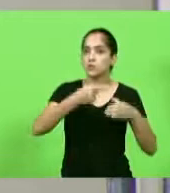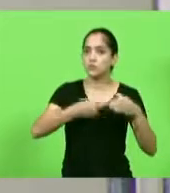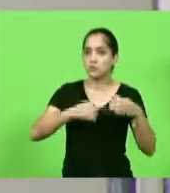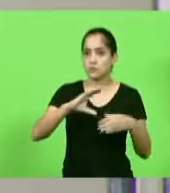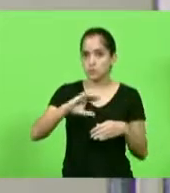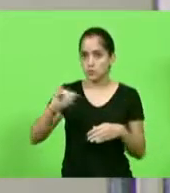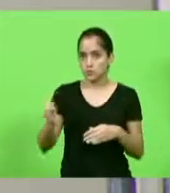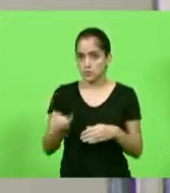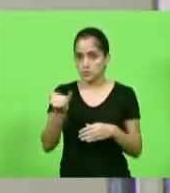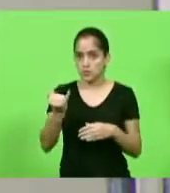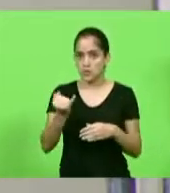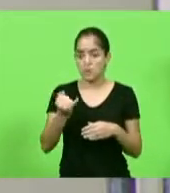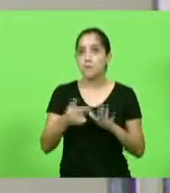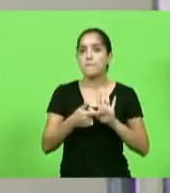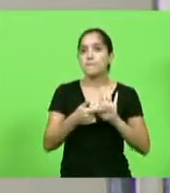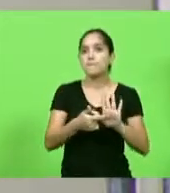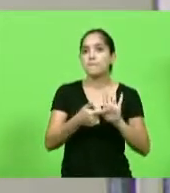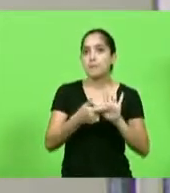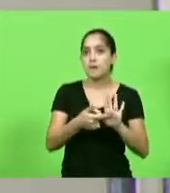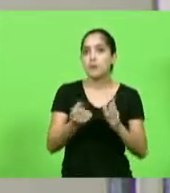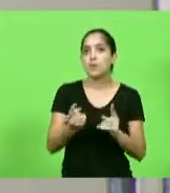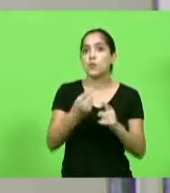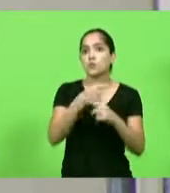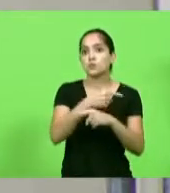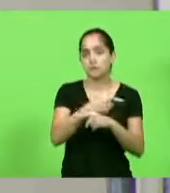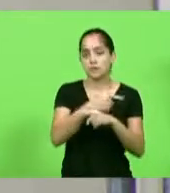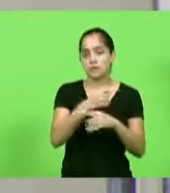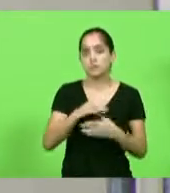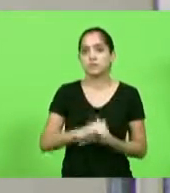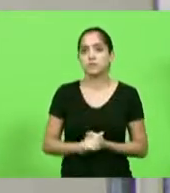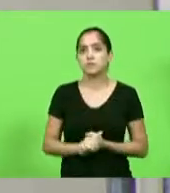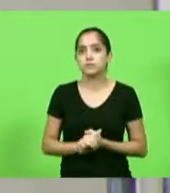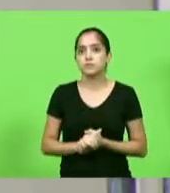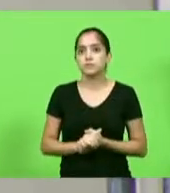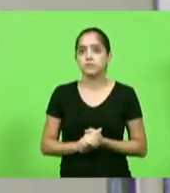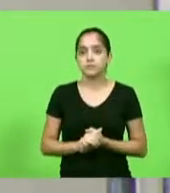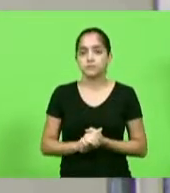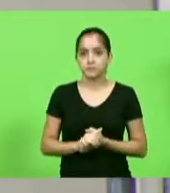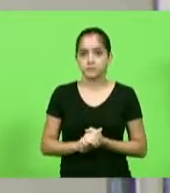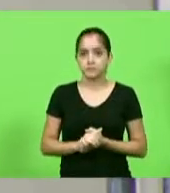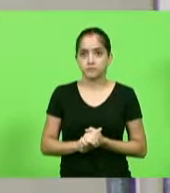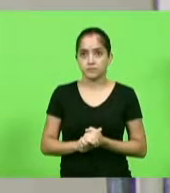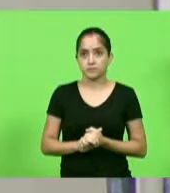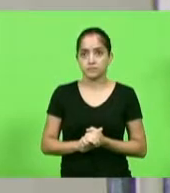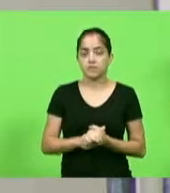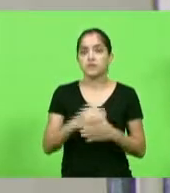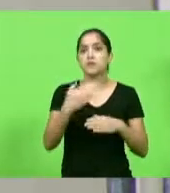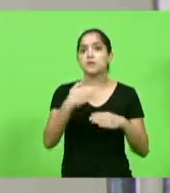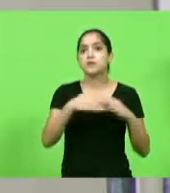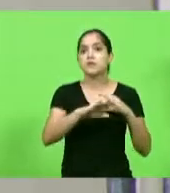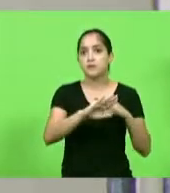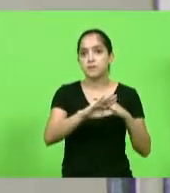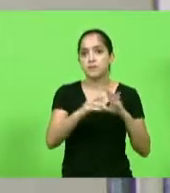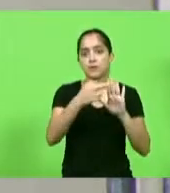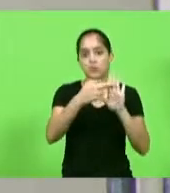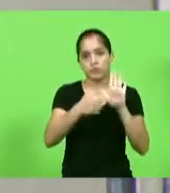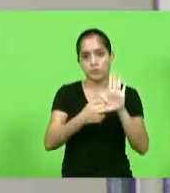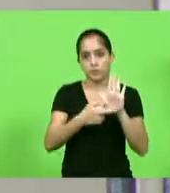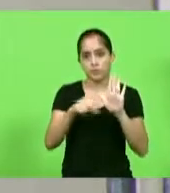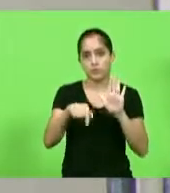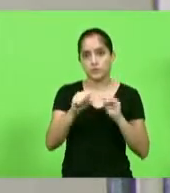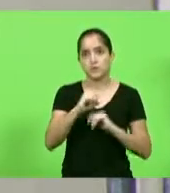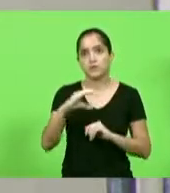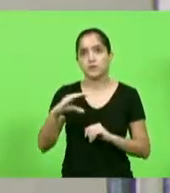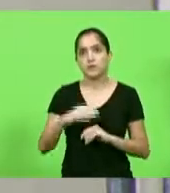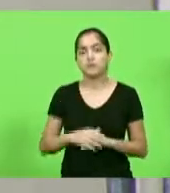Constituição e Justiça apresentou o parecer contrário às seguintes matérias e que as mesmas terão sem encaminhamento conforme o regimento interno.